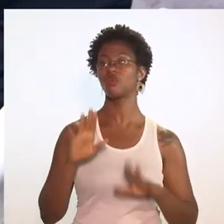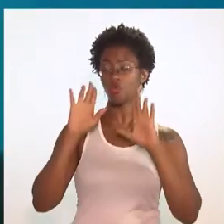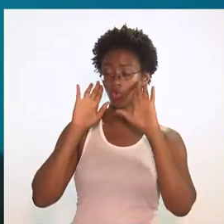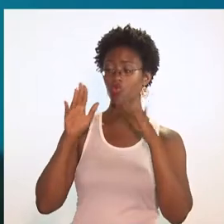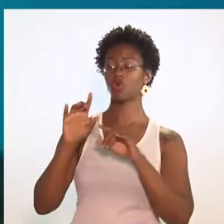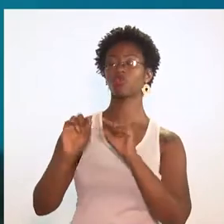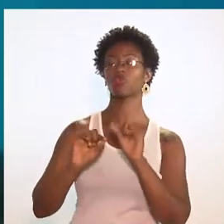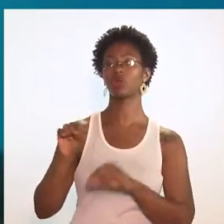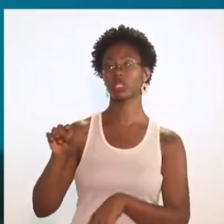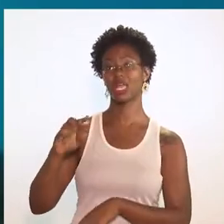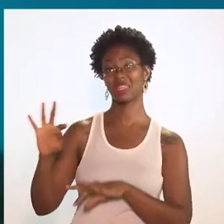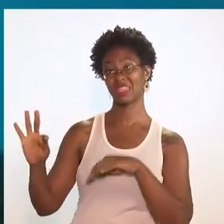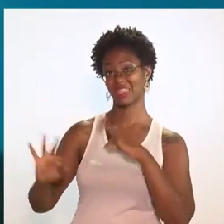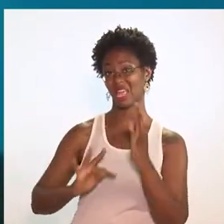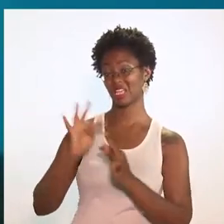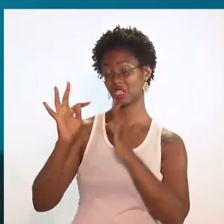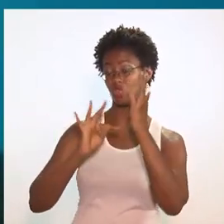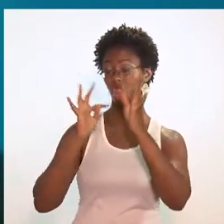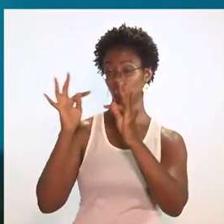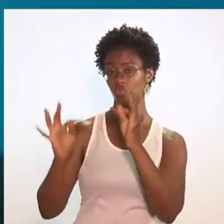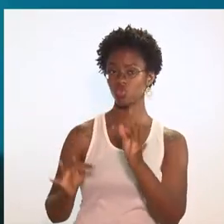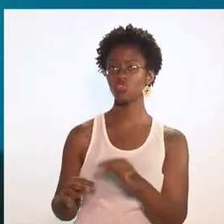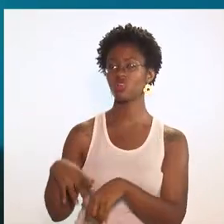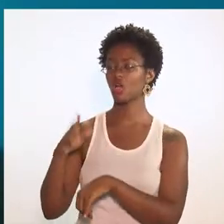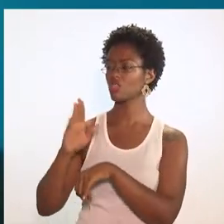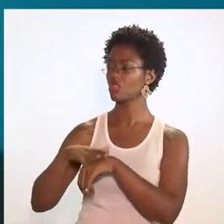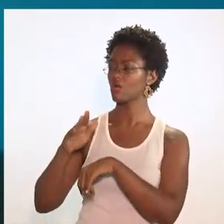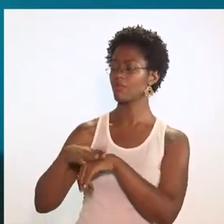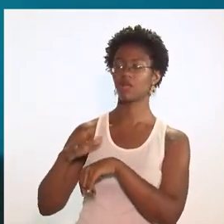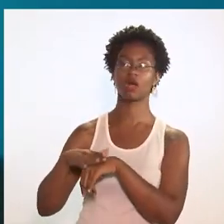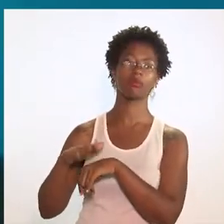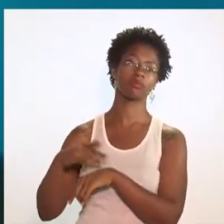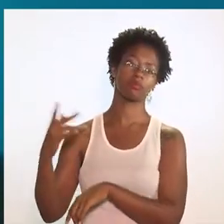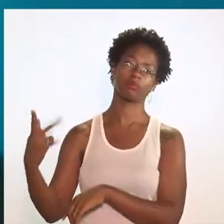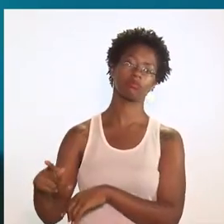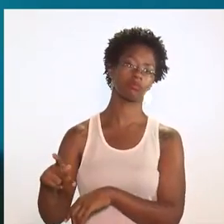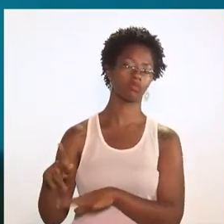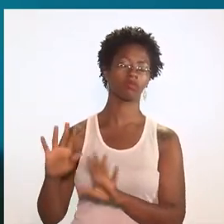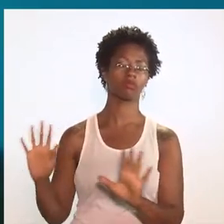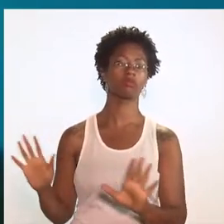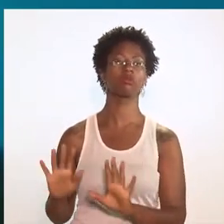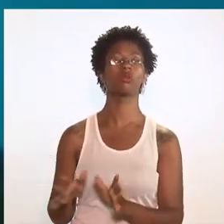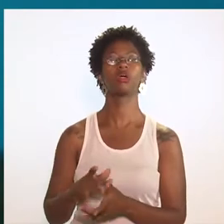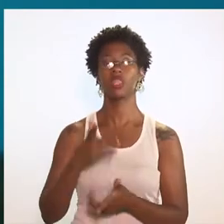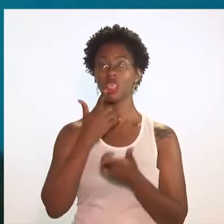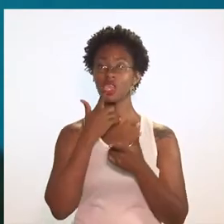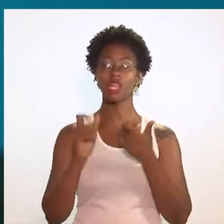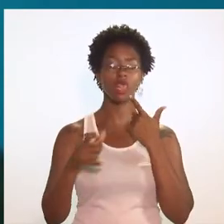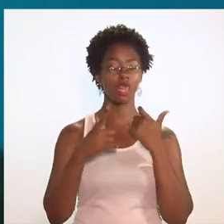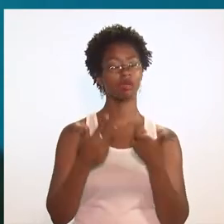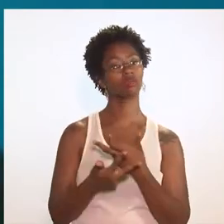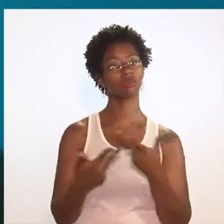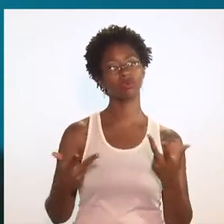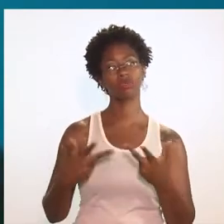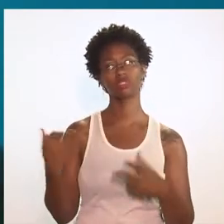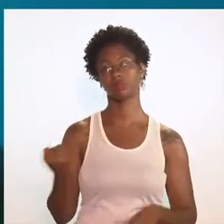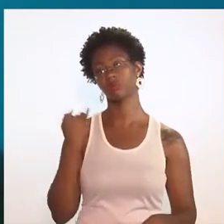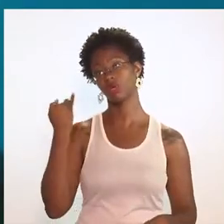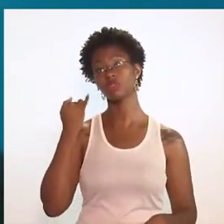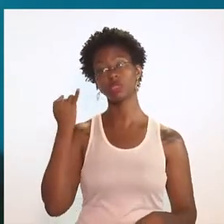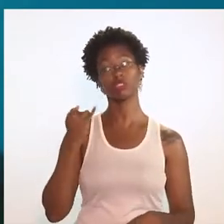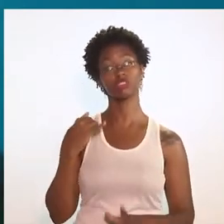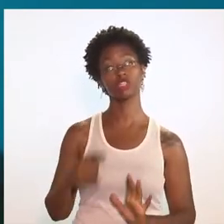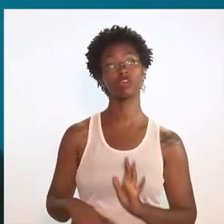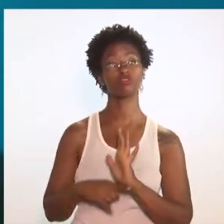com foco em empreendedorismo, com foco em tecnologia, com foco em línguas, enfim. Uma série de competências que são relevantes,